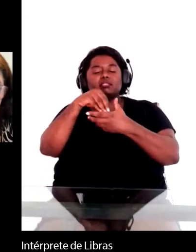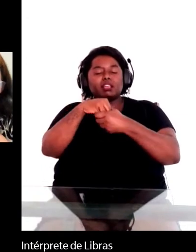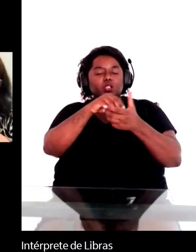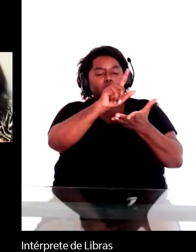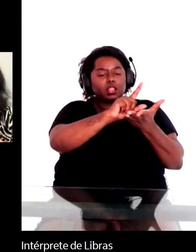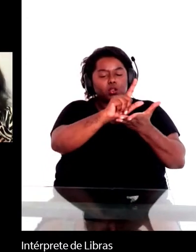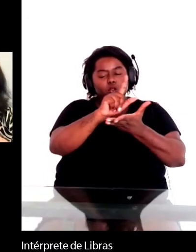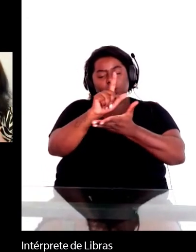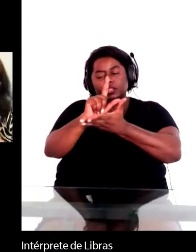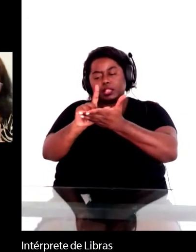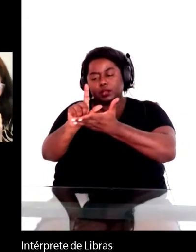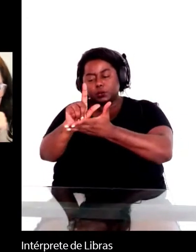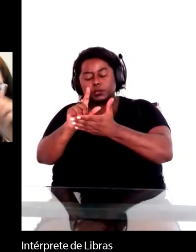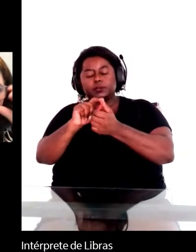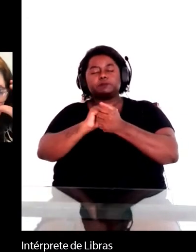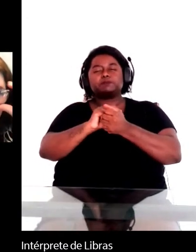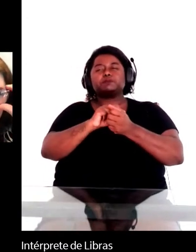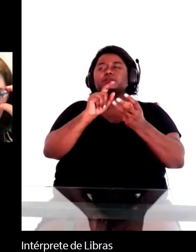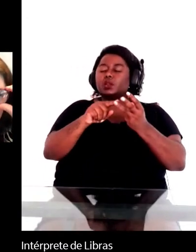Desculpa.